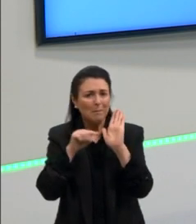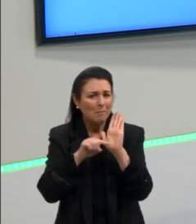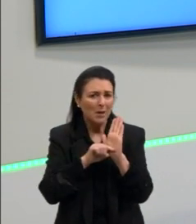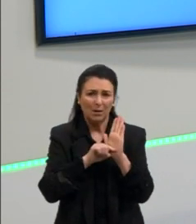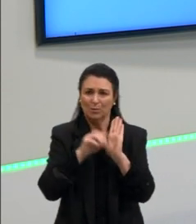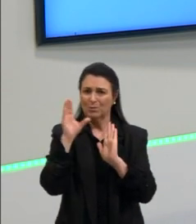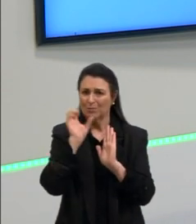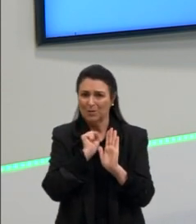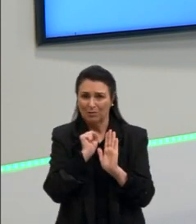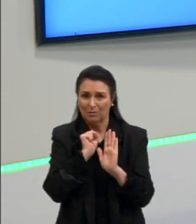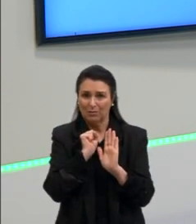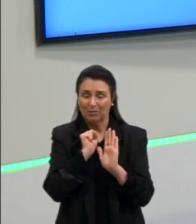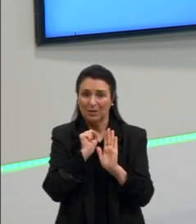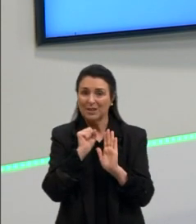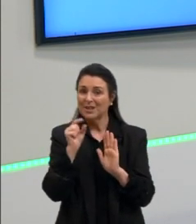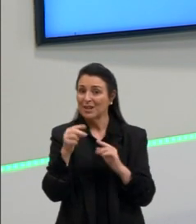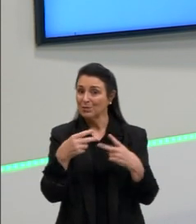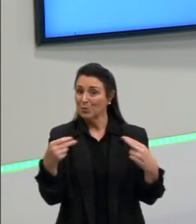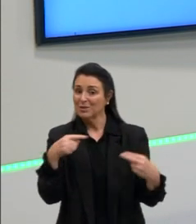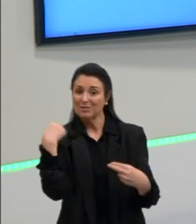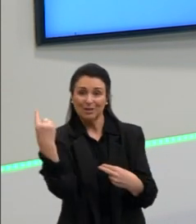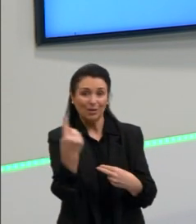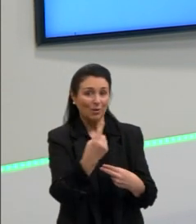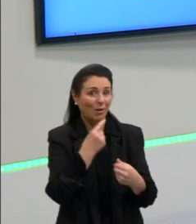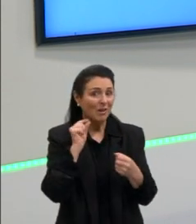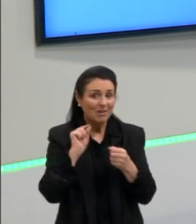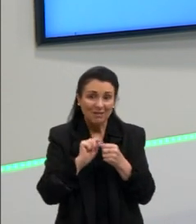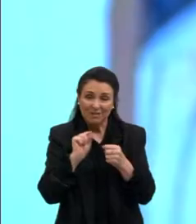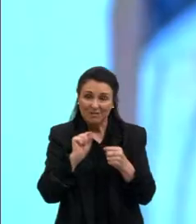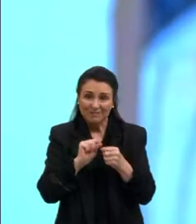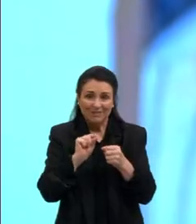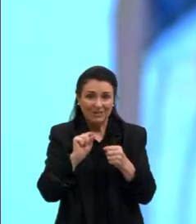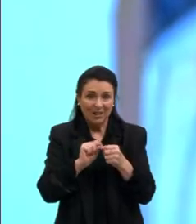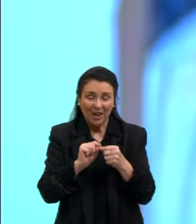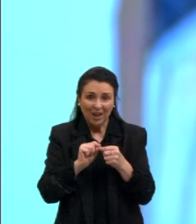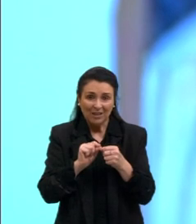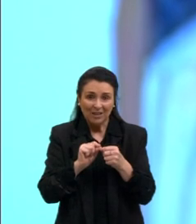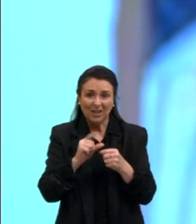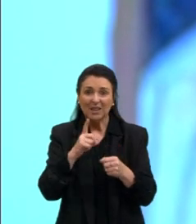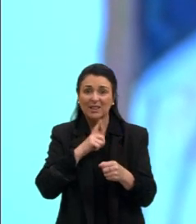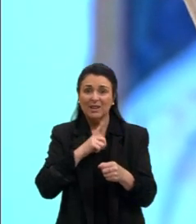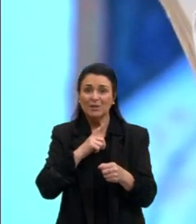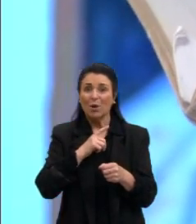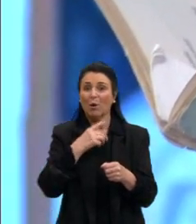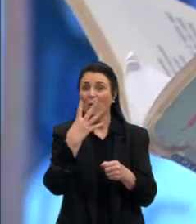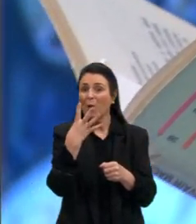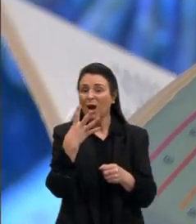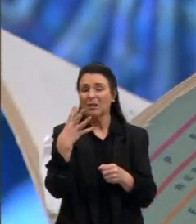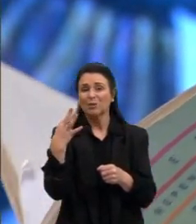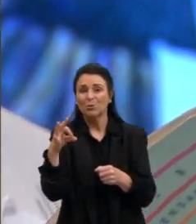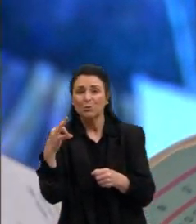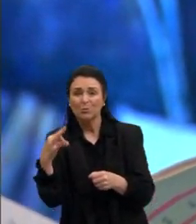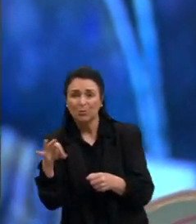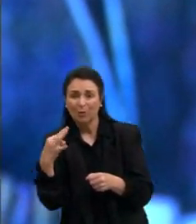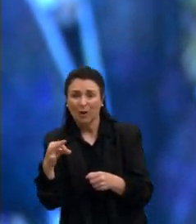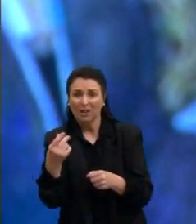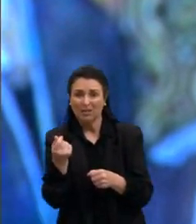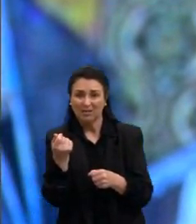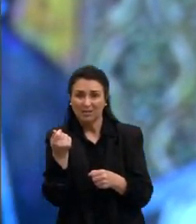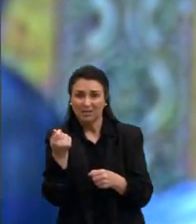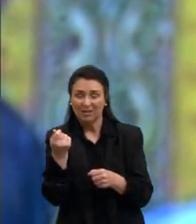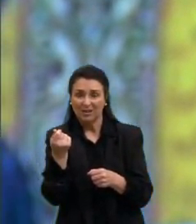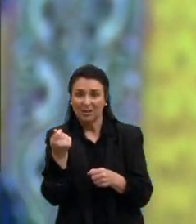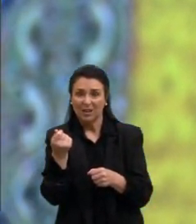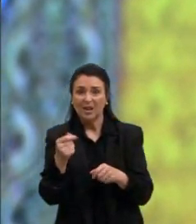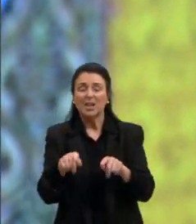mãos, nenhuma de nós terá para se manter mais que quatro dinheiros de libra. E com isso, não podemos